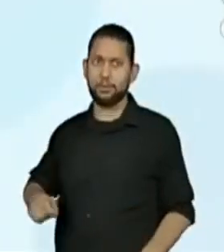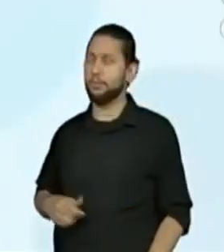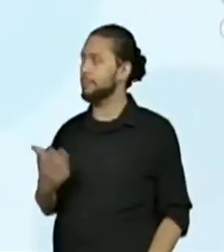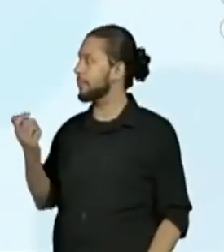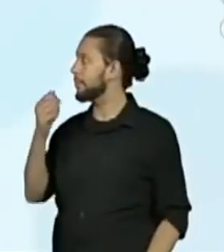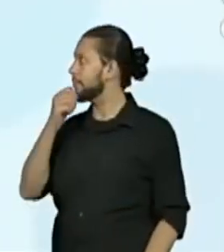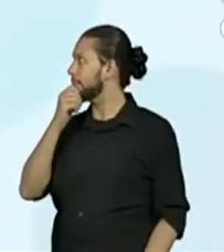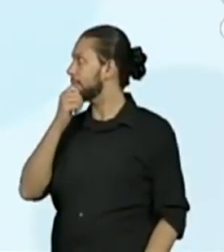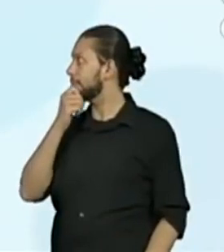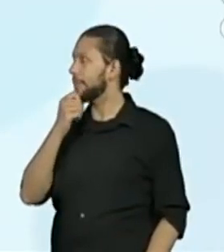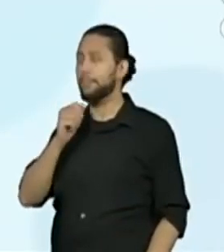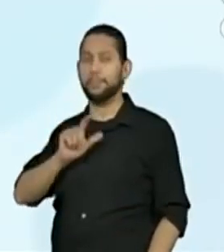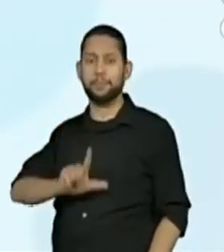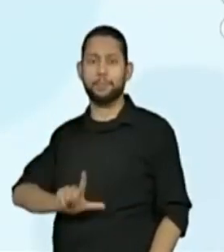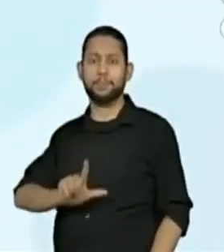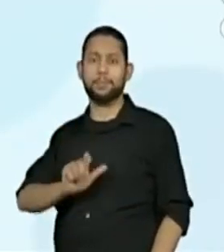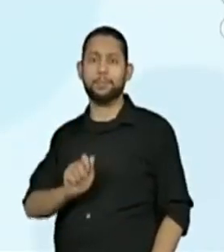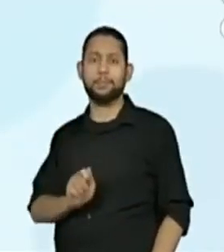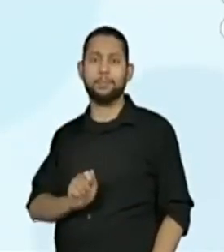Laura...